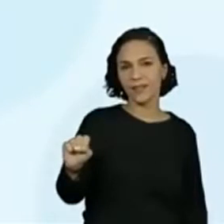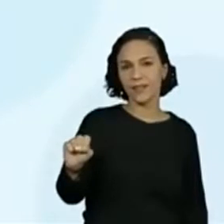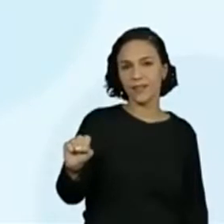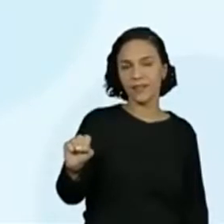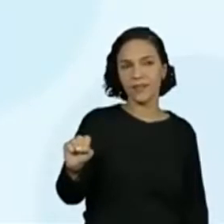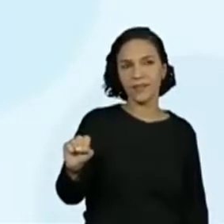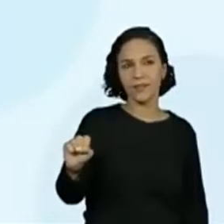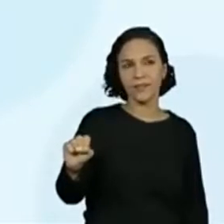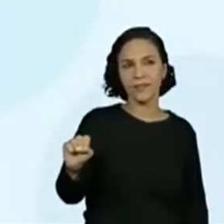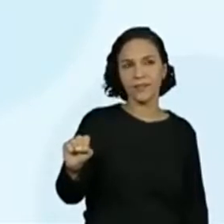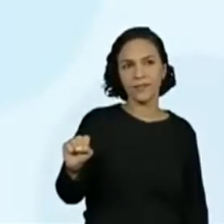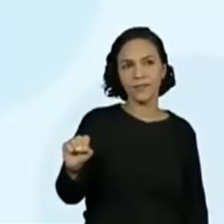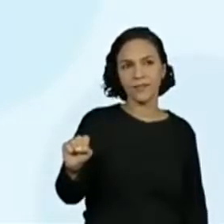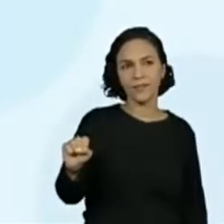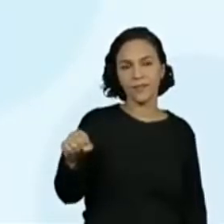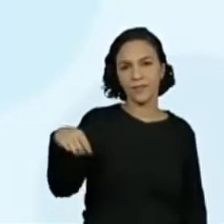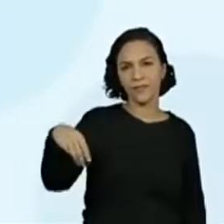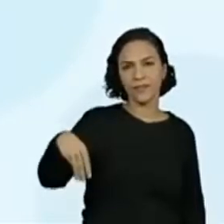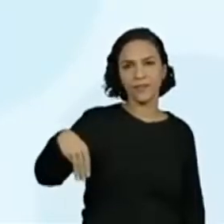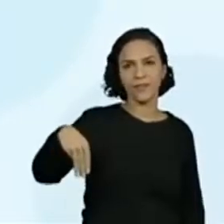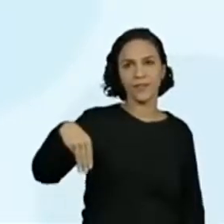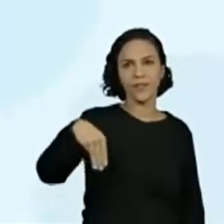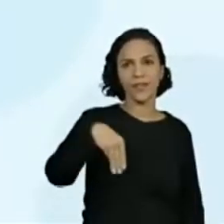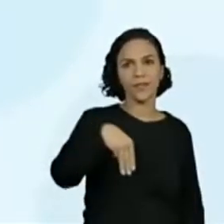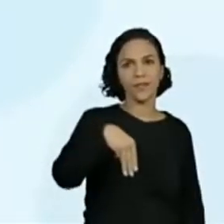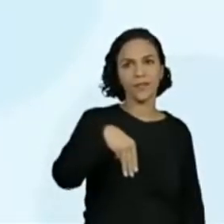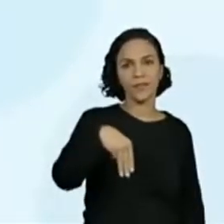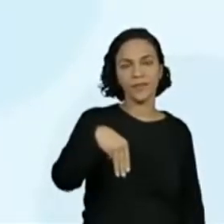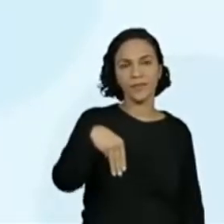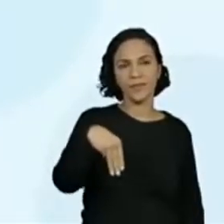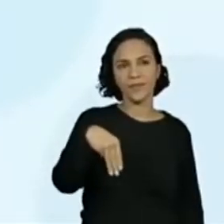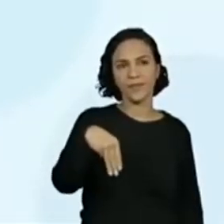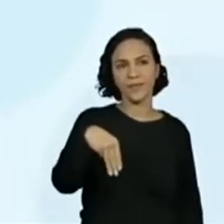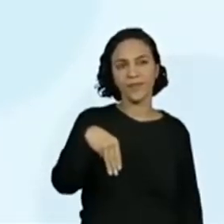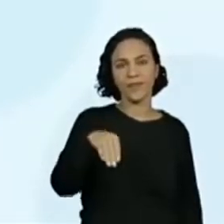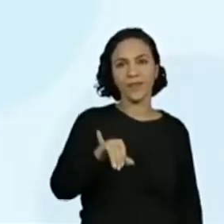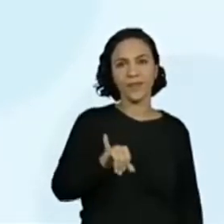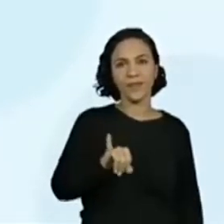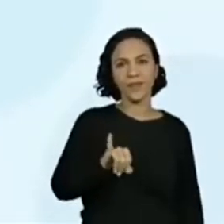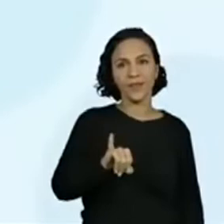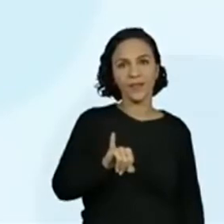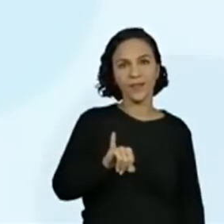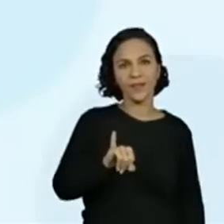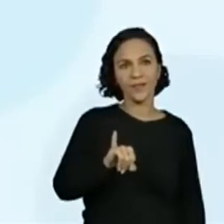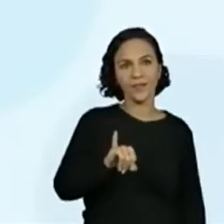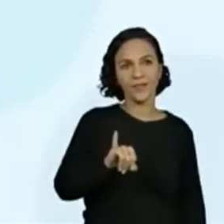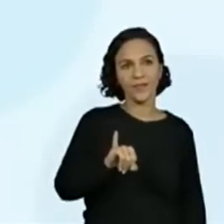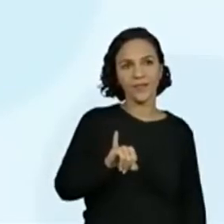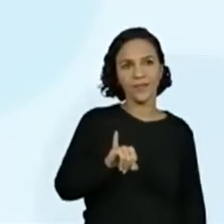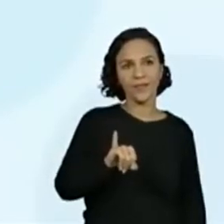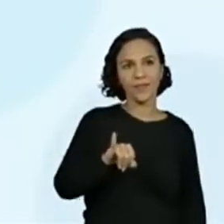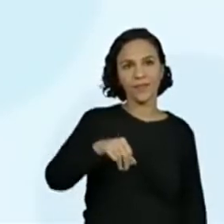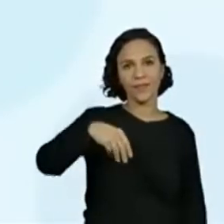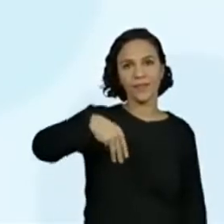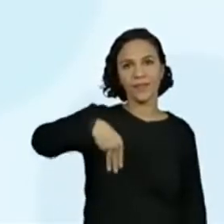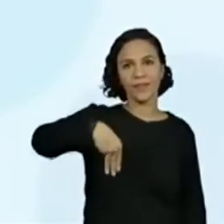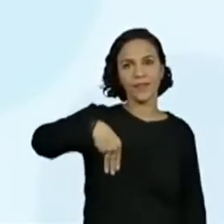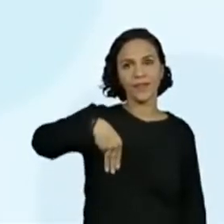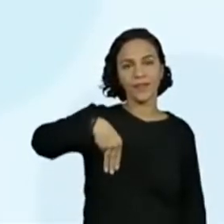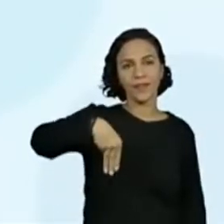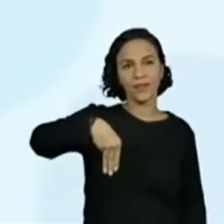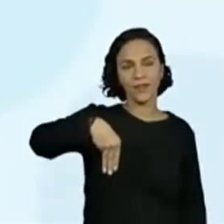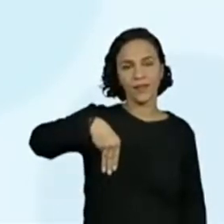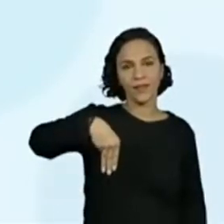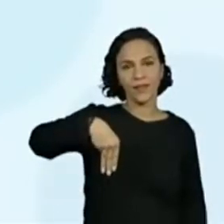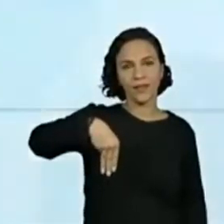Yas. Isso. Isso. M. I. M. I. E. Yasmin. Com